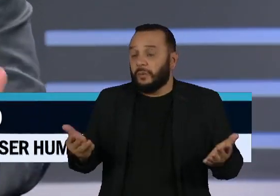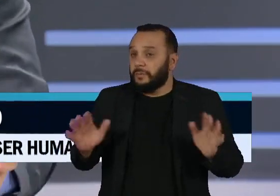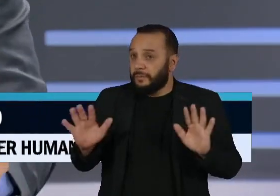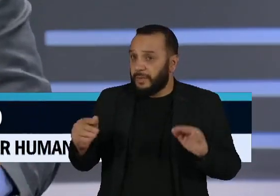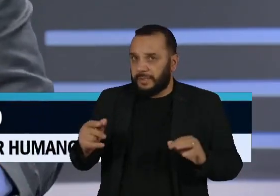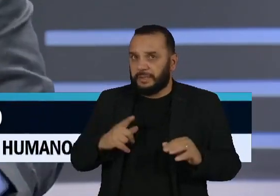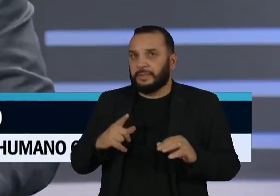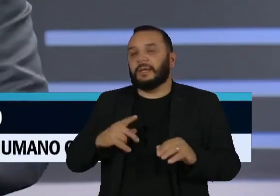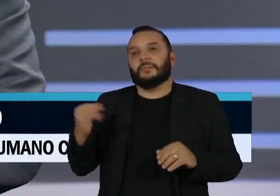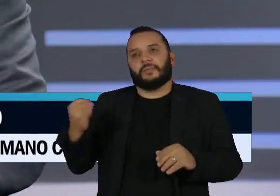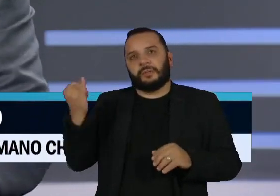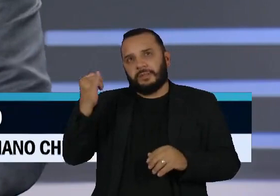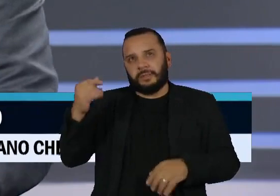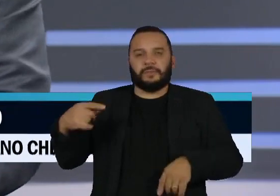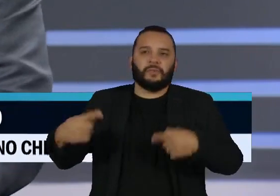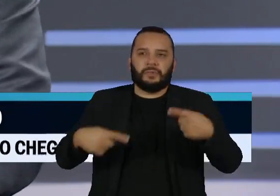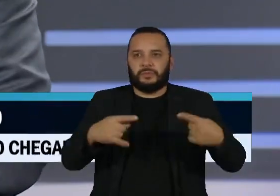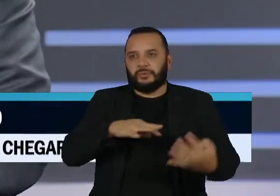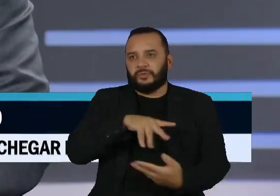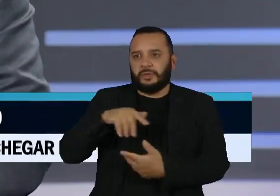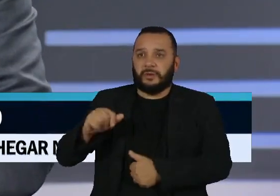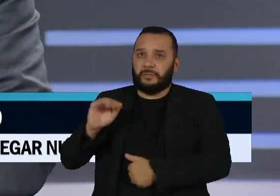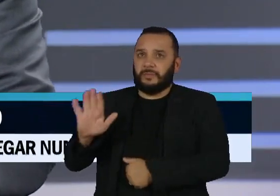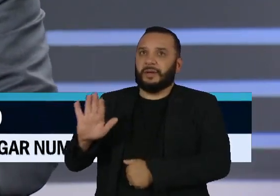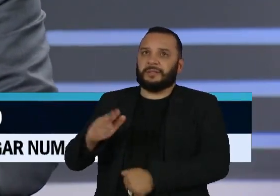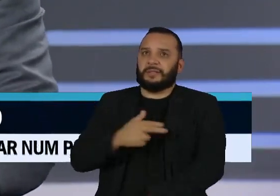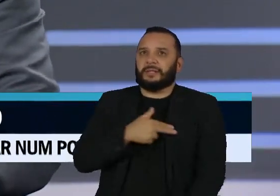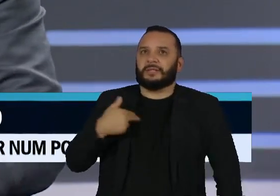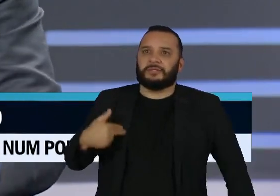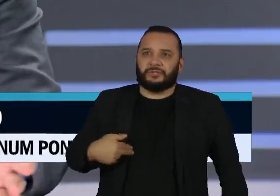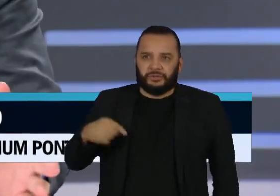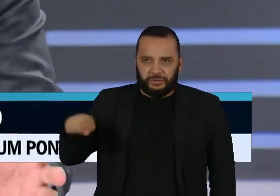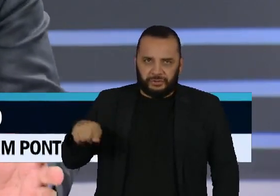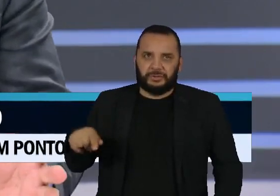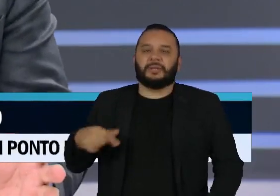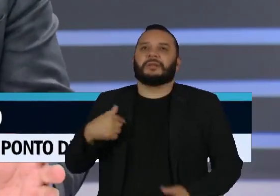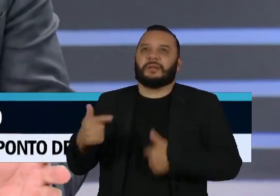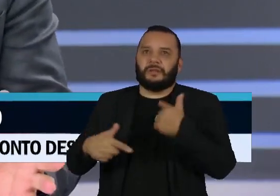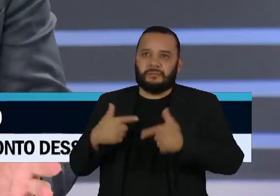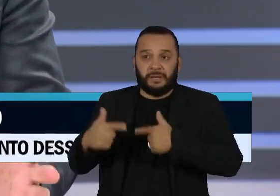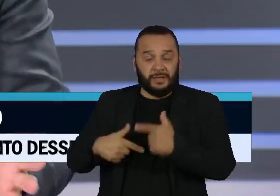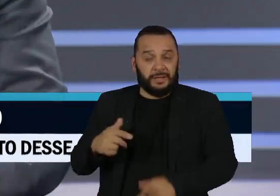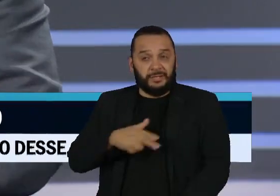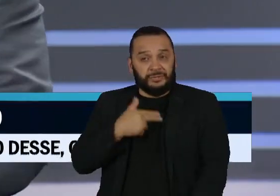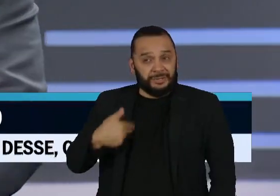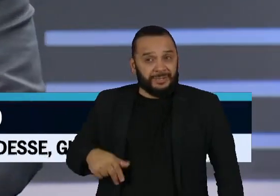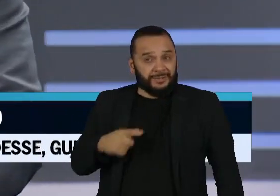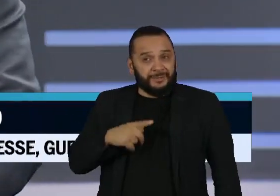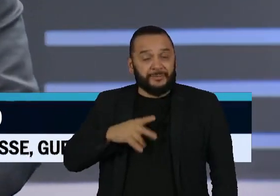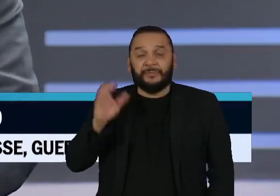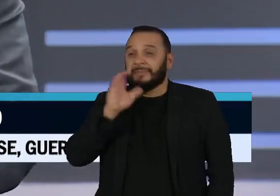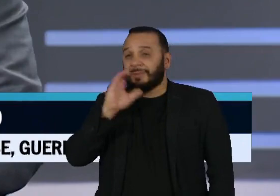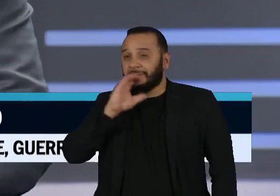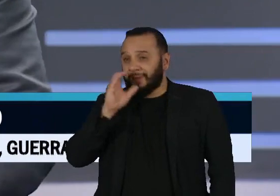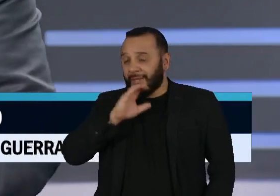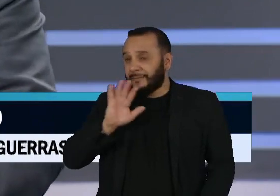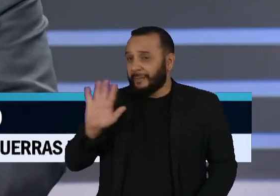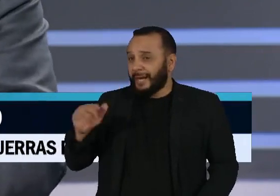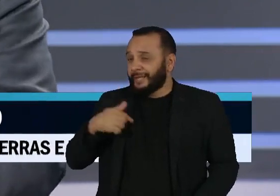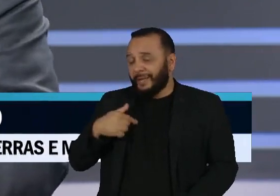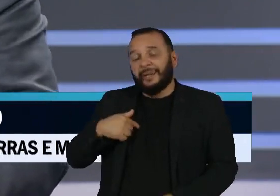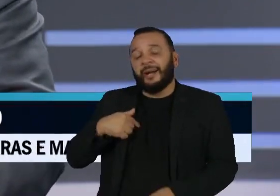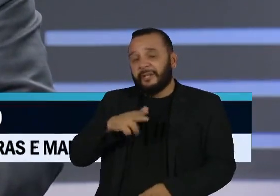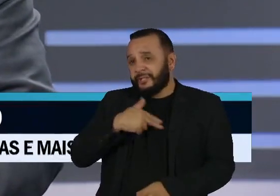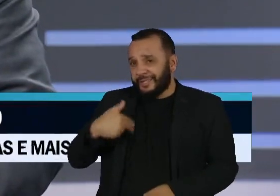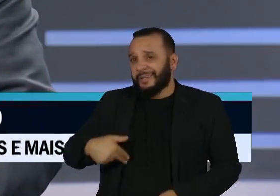político global, a geopolítica. Agora, a China trabalha, ela tem pressa, é claro, mas ela trabalha no longo prazo, ela trabalha com um